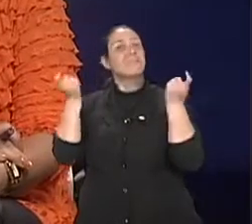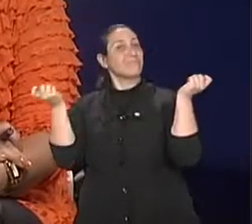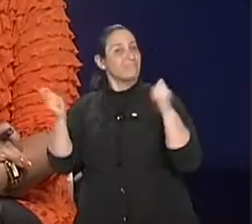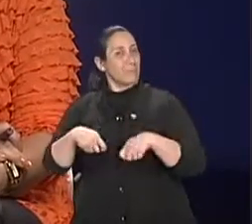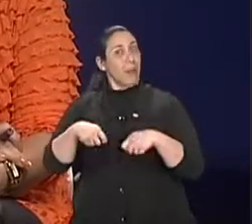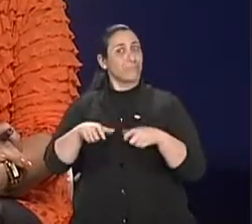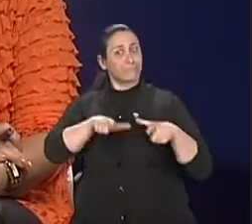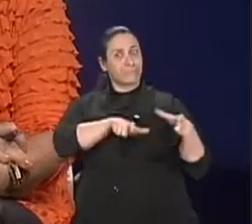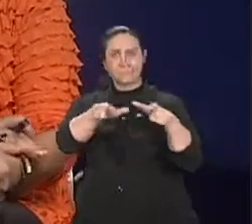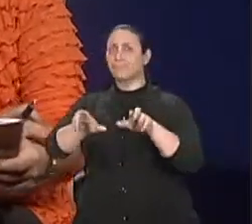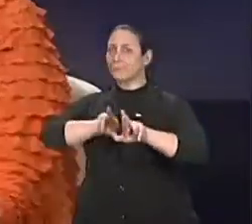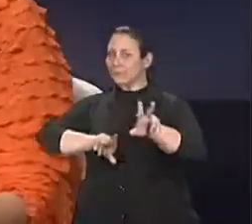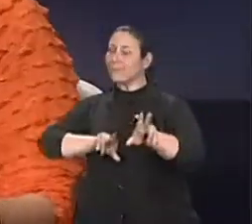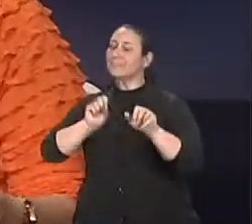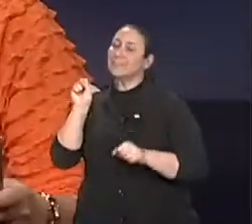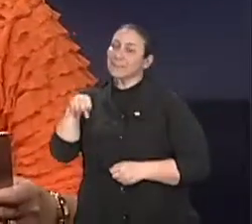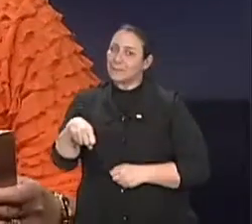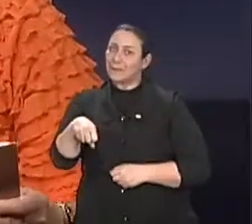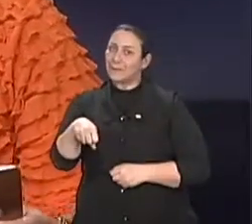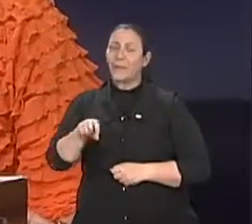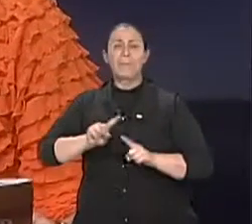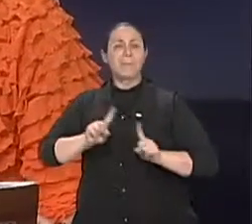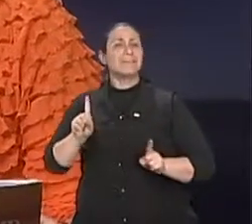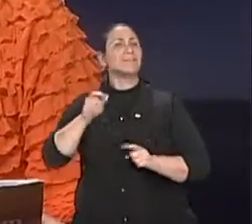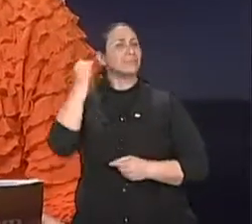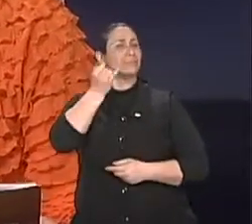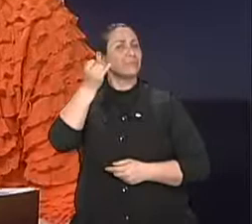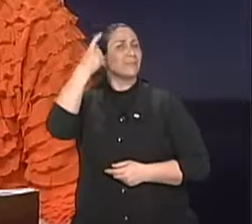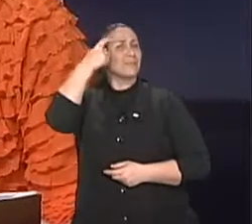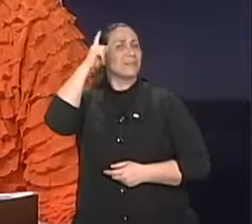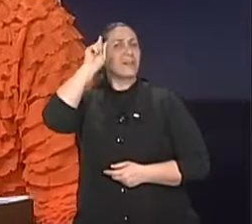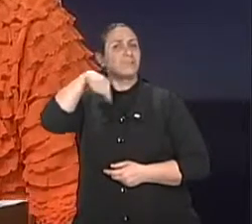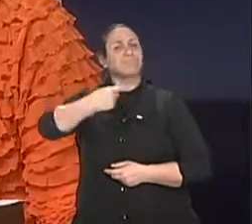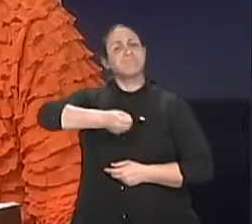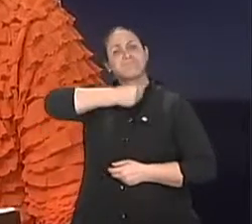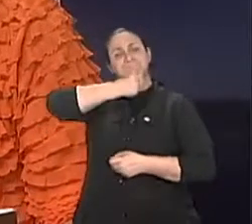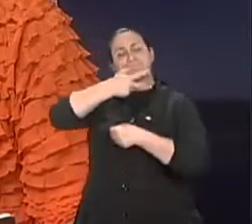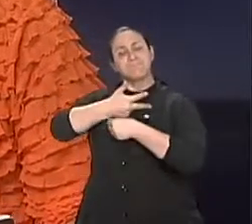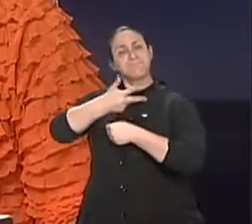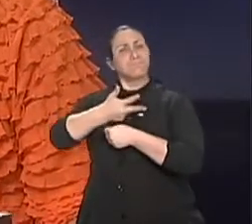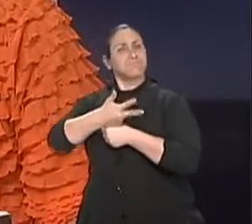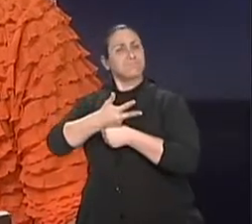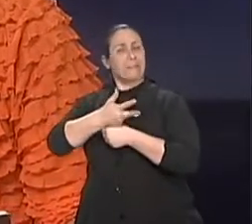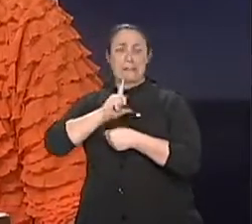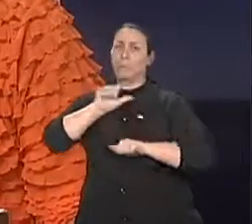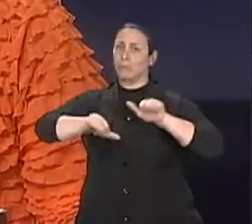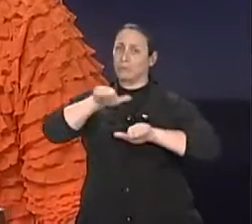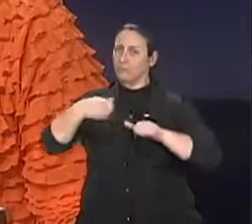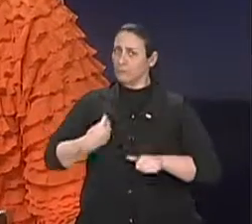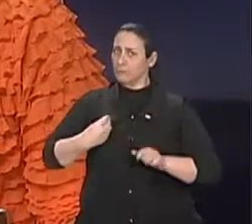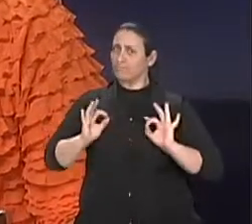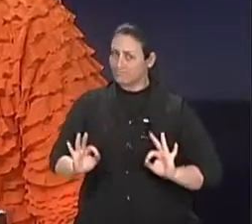espaços diferenciados, né? O envelhecimento faz com que surjam algumas modificações na vida das pessoas, né?